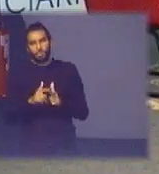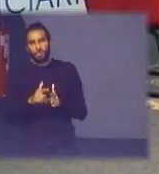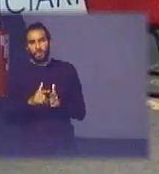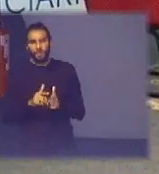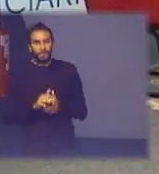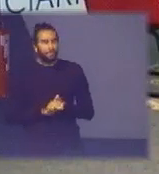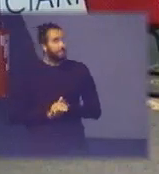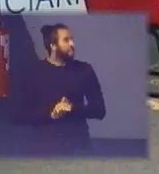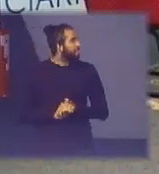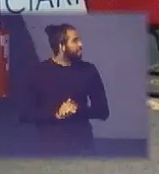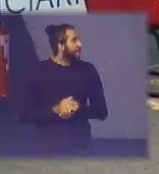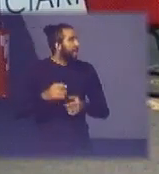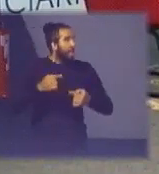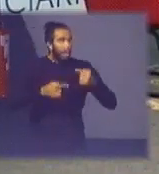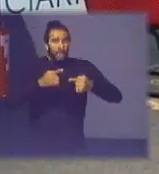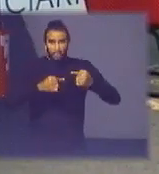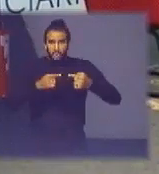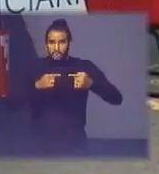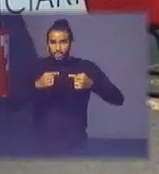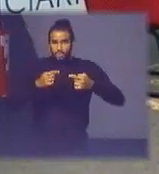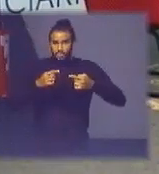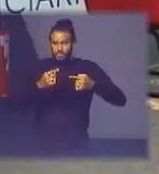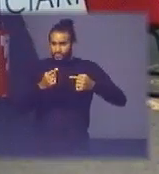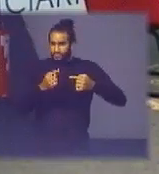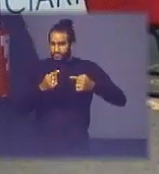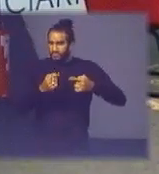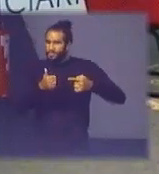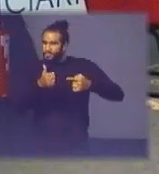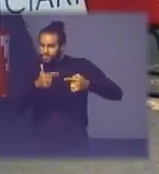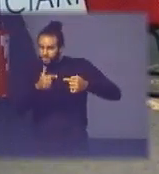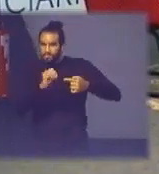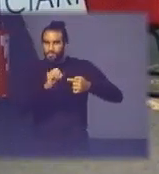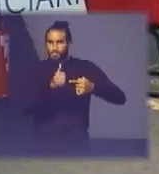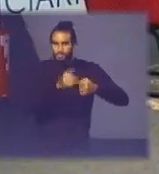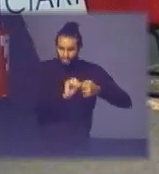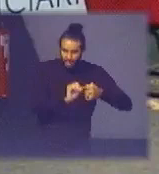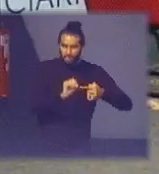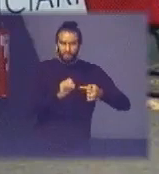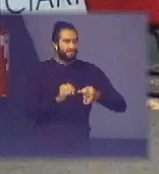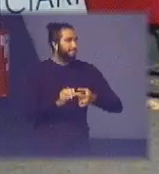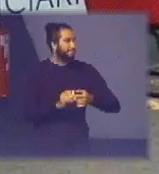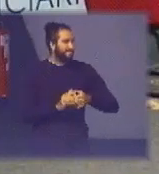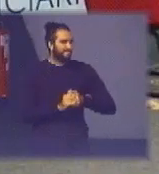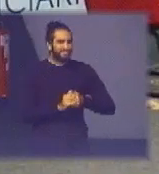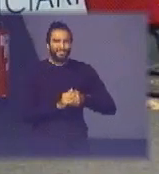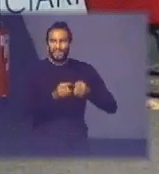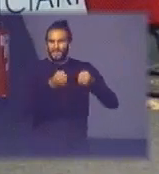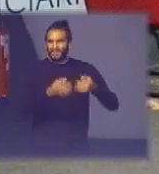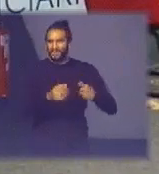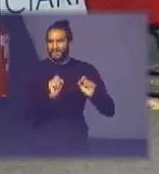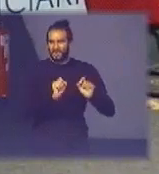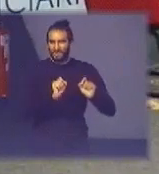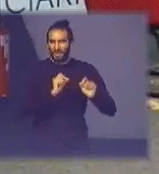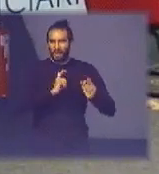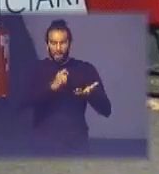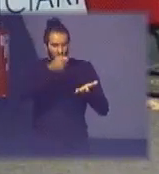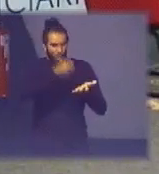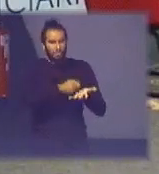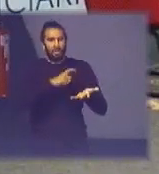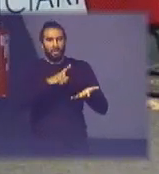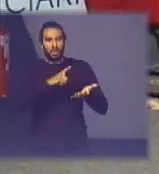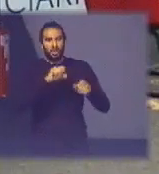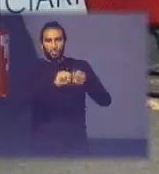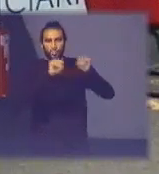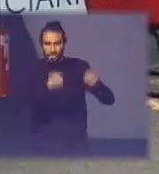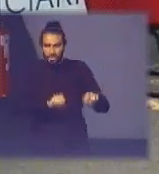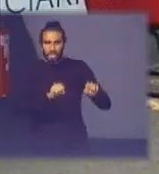de resíduos sólidos a lei 12.305 de 2010 e o decreto 7404 coloca a obrigatoriedade de implantação do sistema